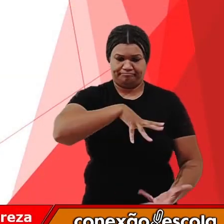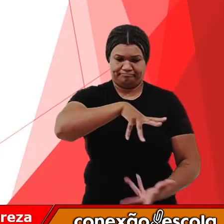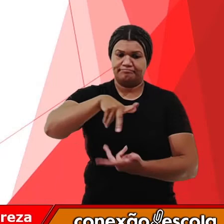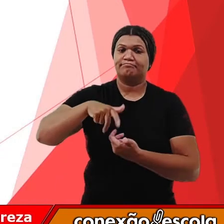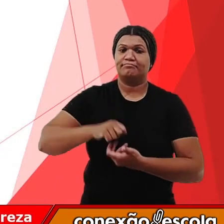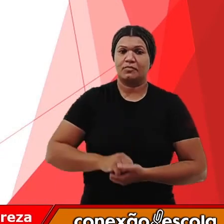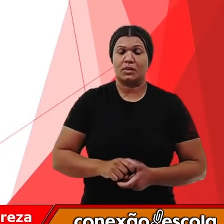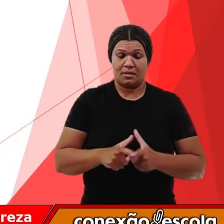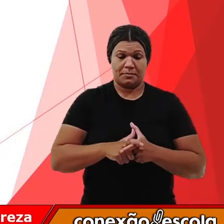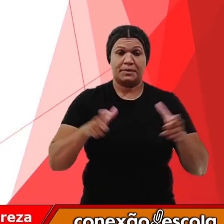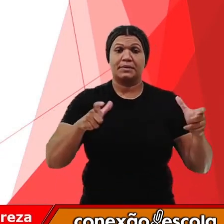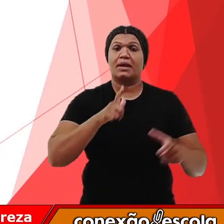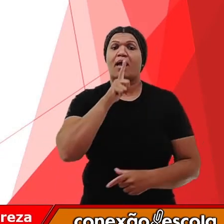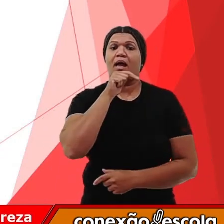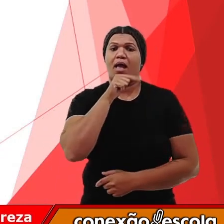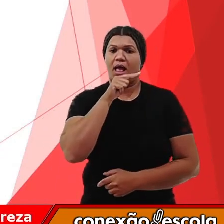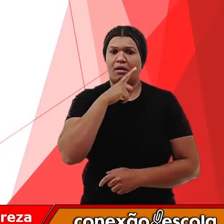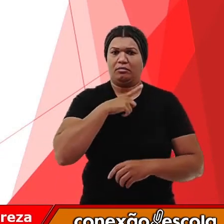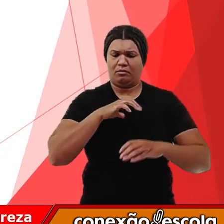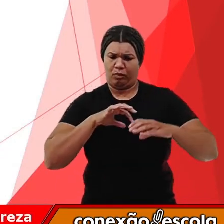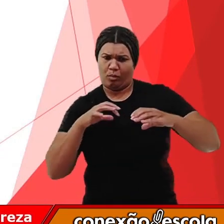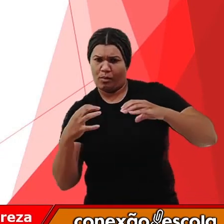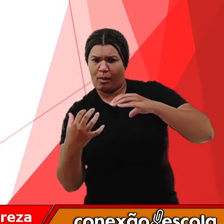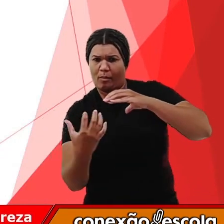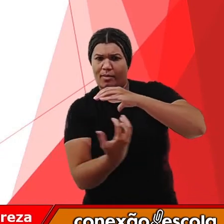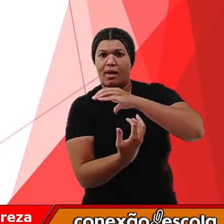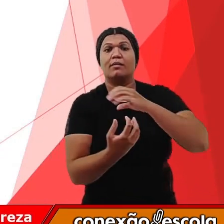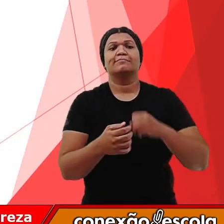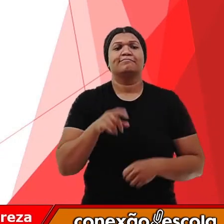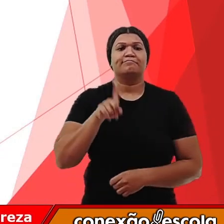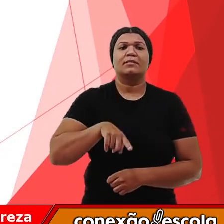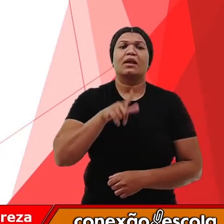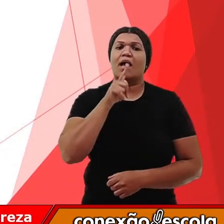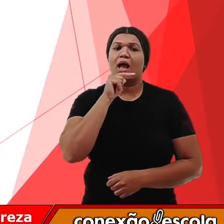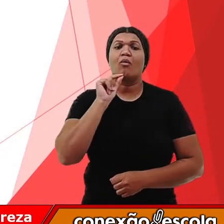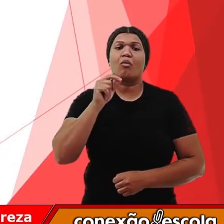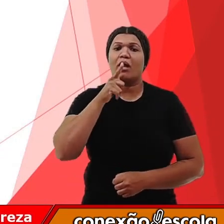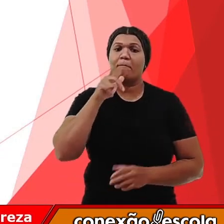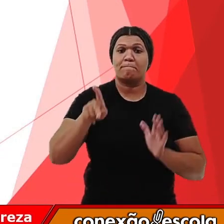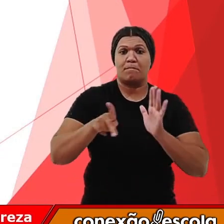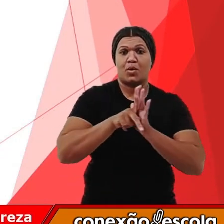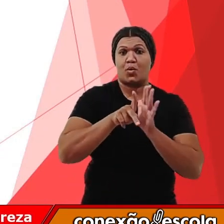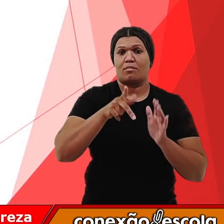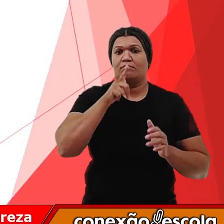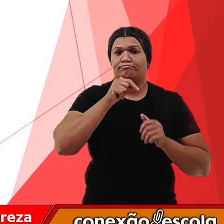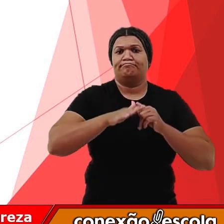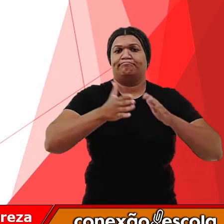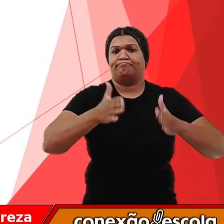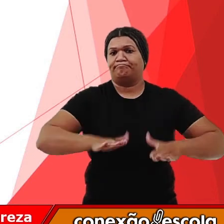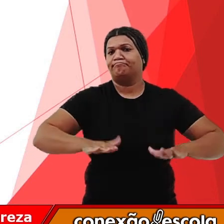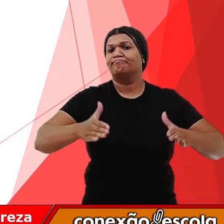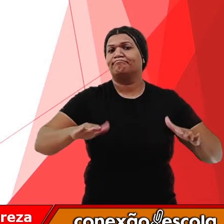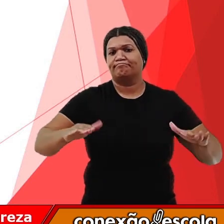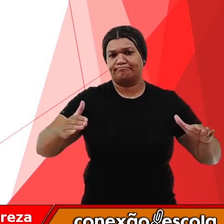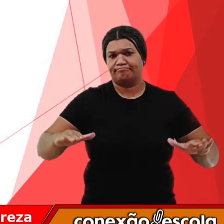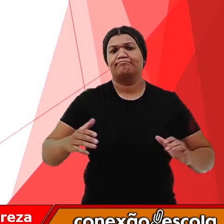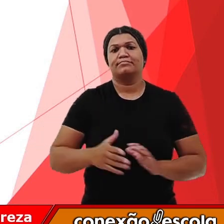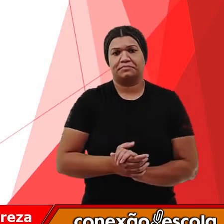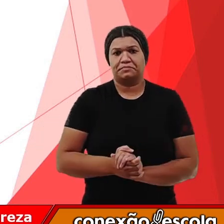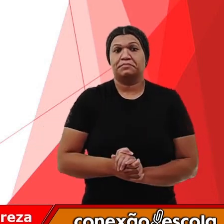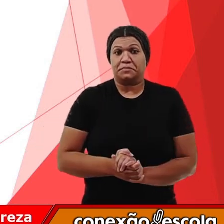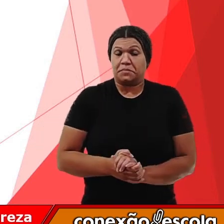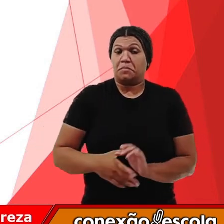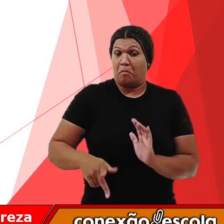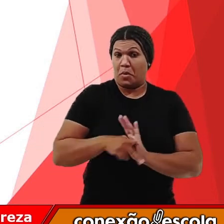que a maioria dessa água que compõe o planeta Terra é uma água oceânica, é a água salgada, que vem dos mares e